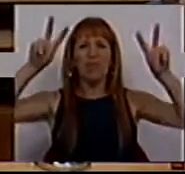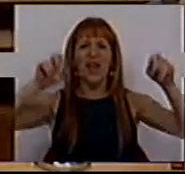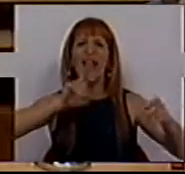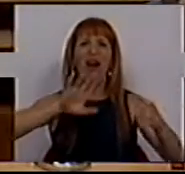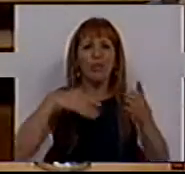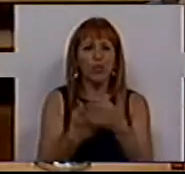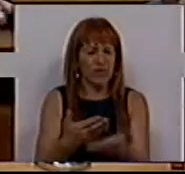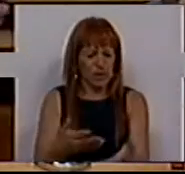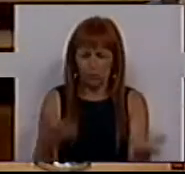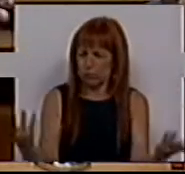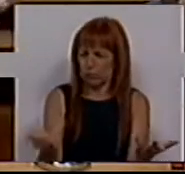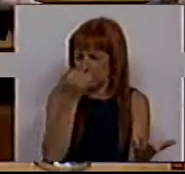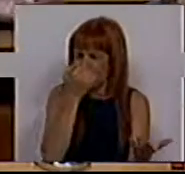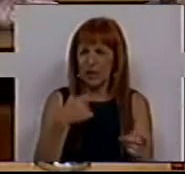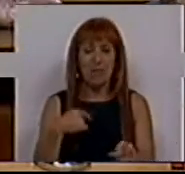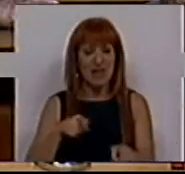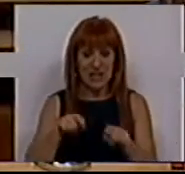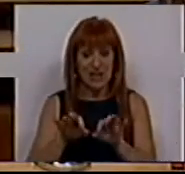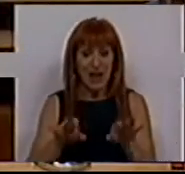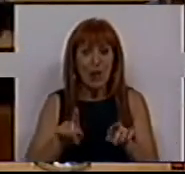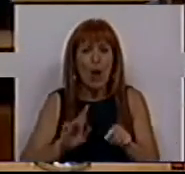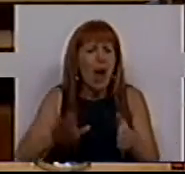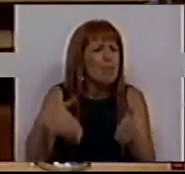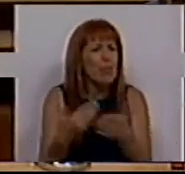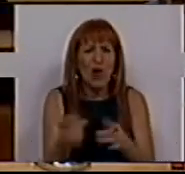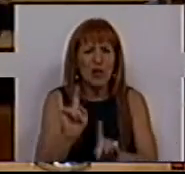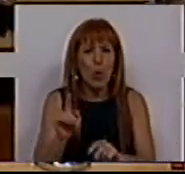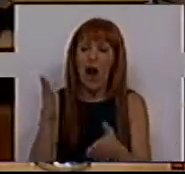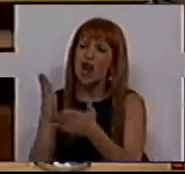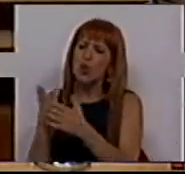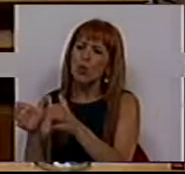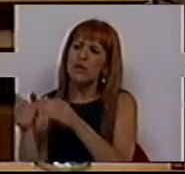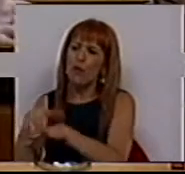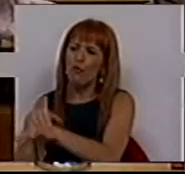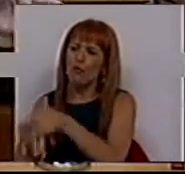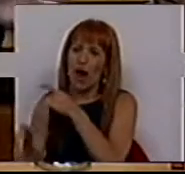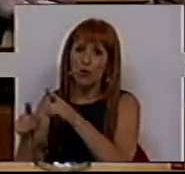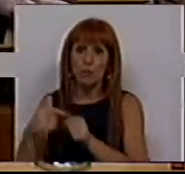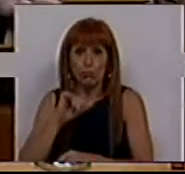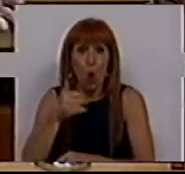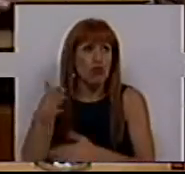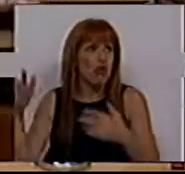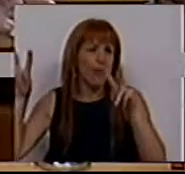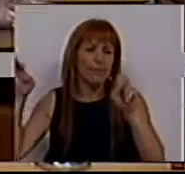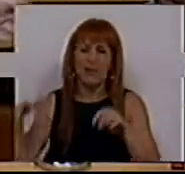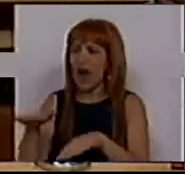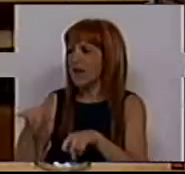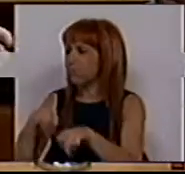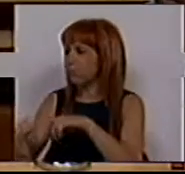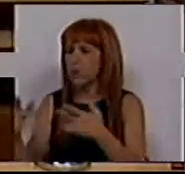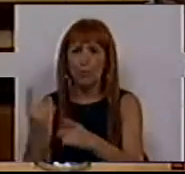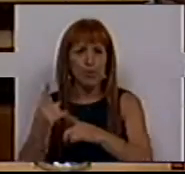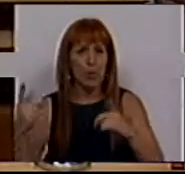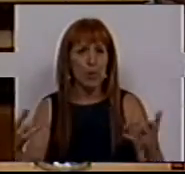Agora, o que nós verificamos é que isto é uma não proposta, é um estudo de uma comissão que já morreu do ponto de vista político